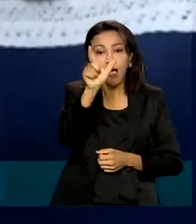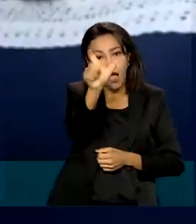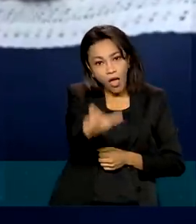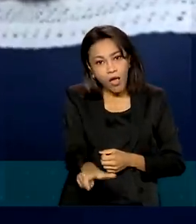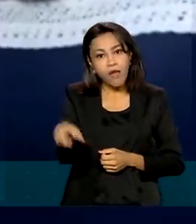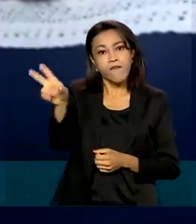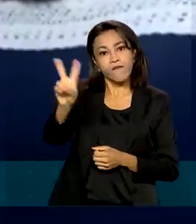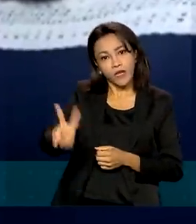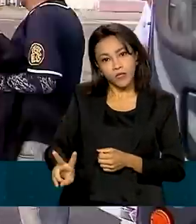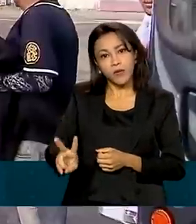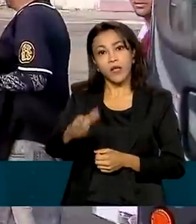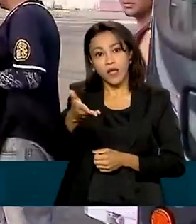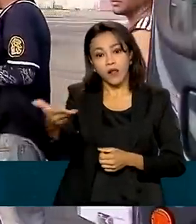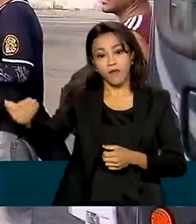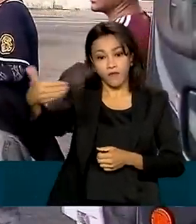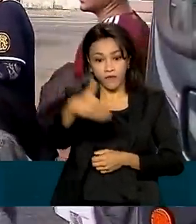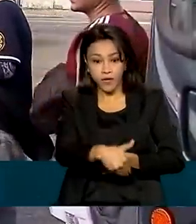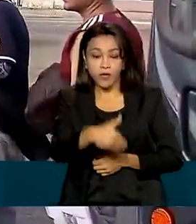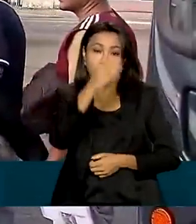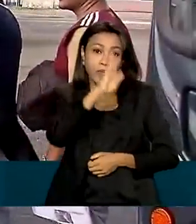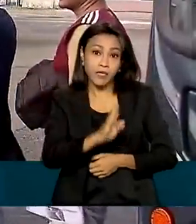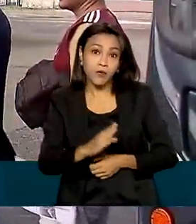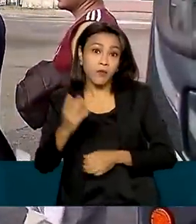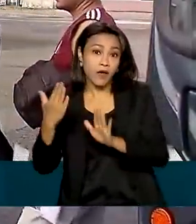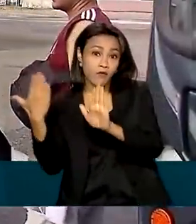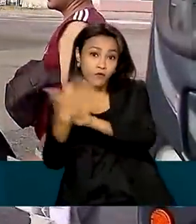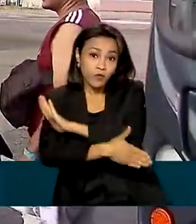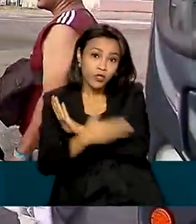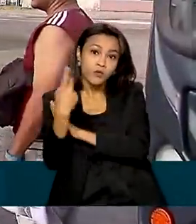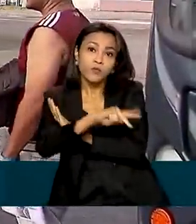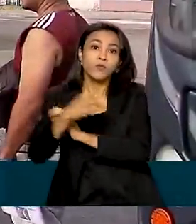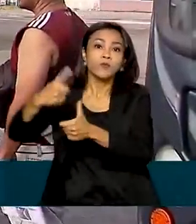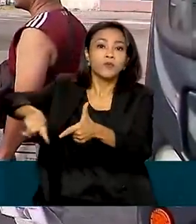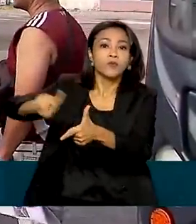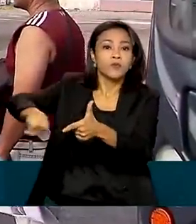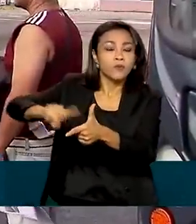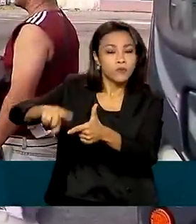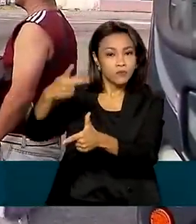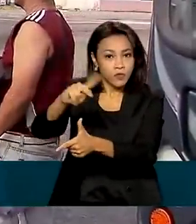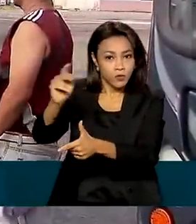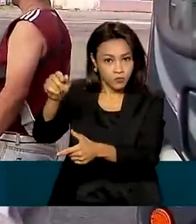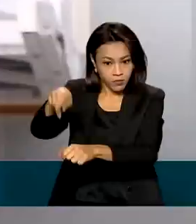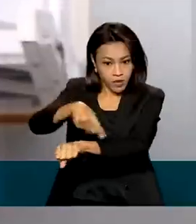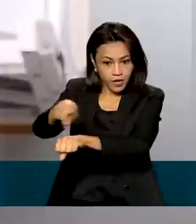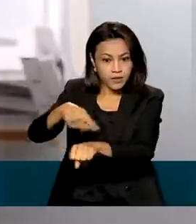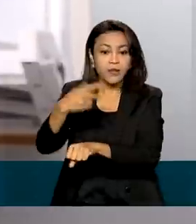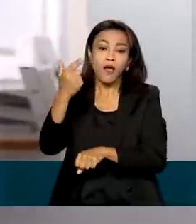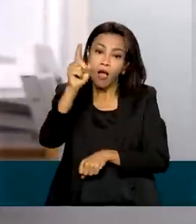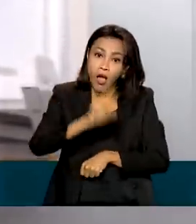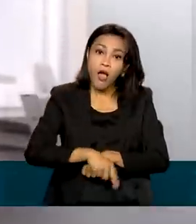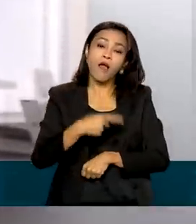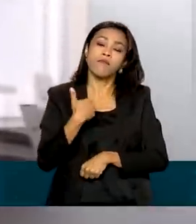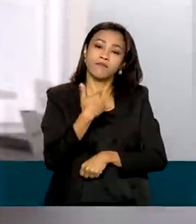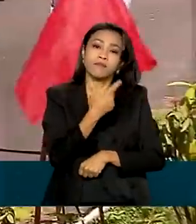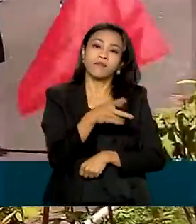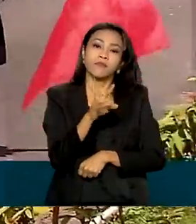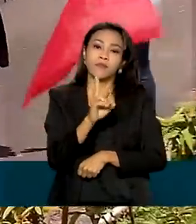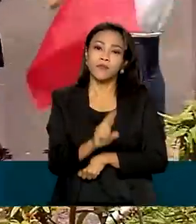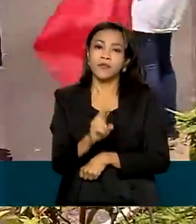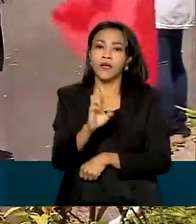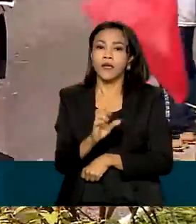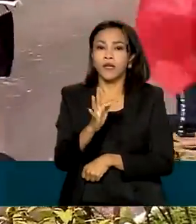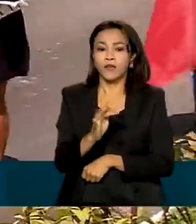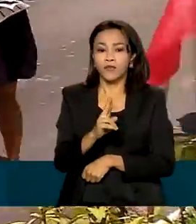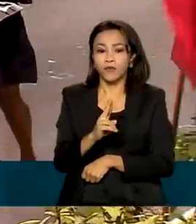e veio para o Brasil para fugir da crise em seu país de origem. Ela foi reconhecida como refugiada pelo governo e hoje